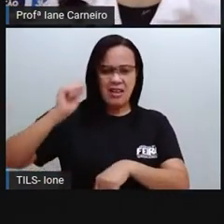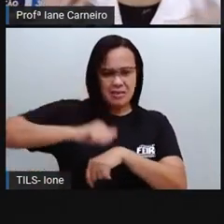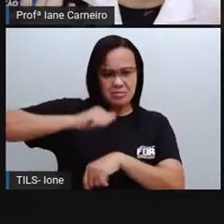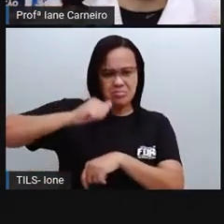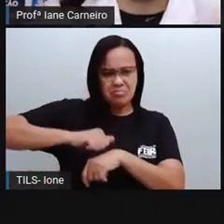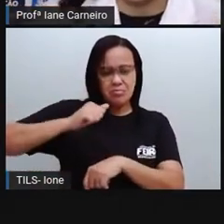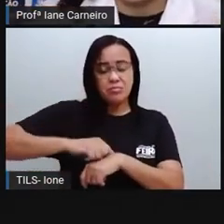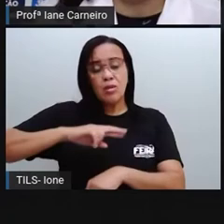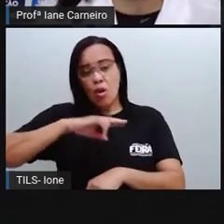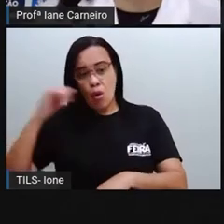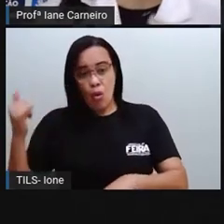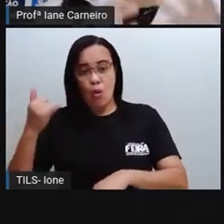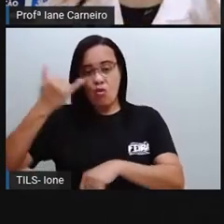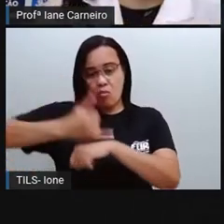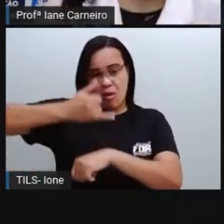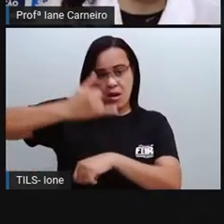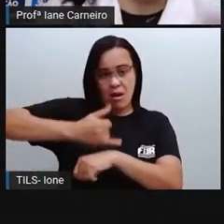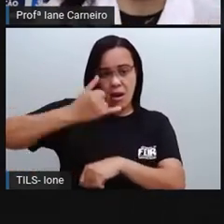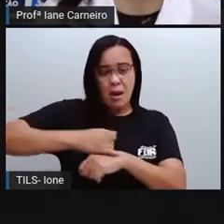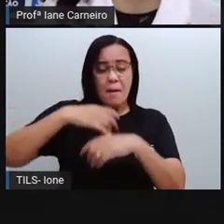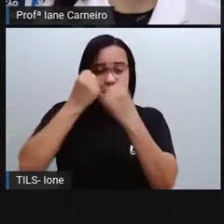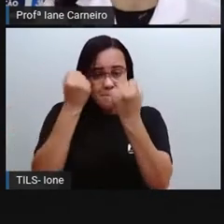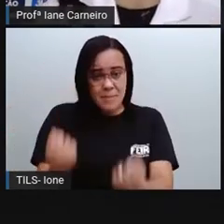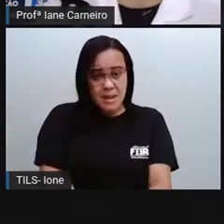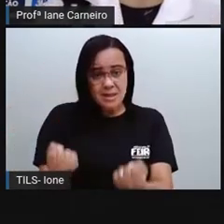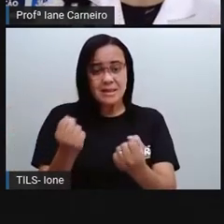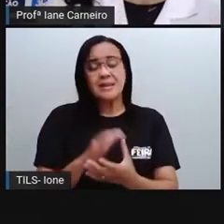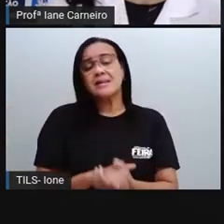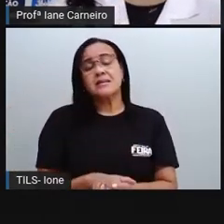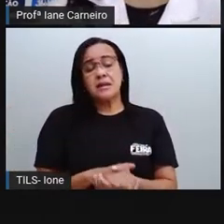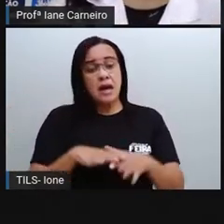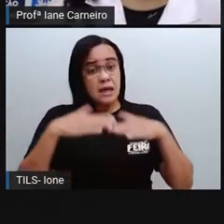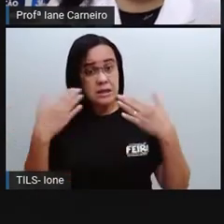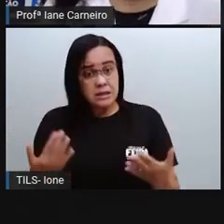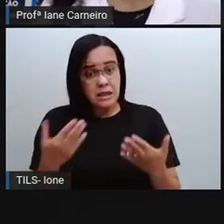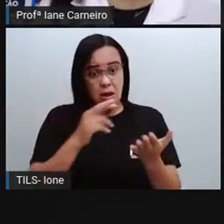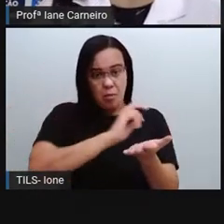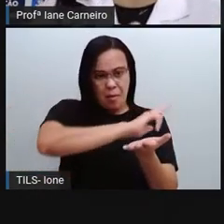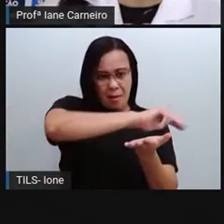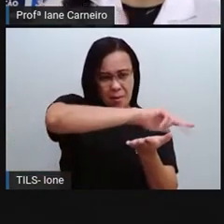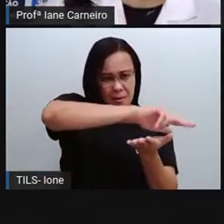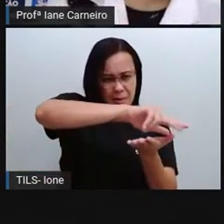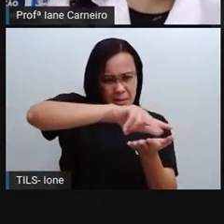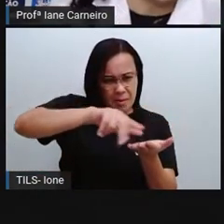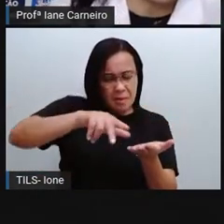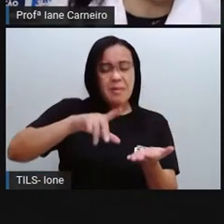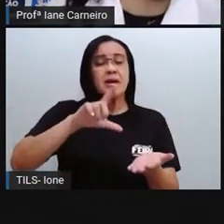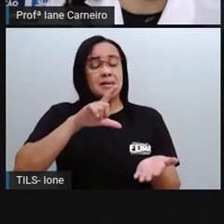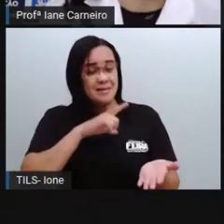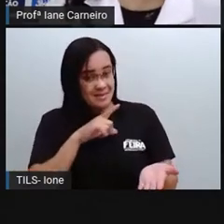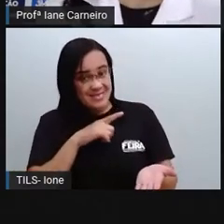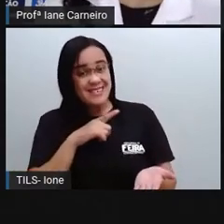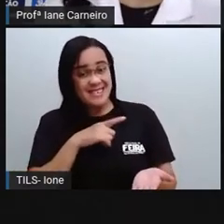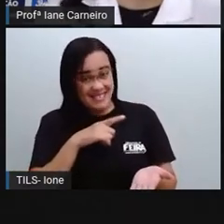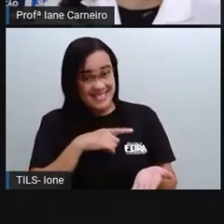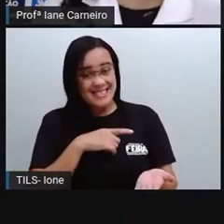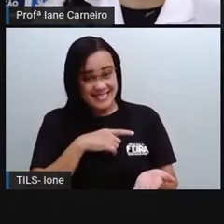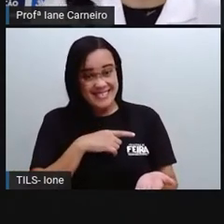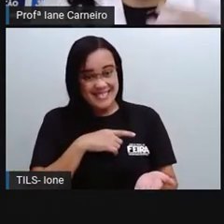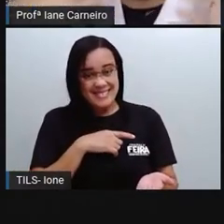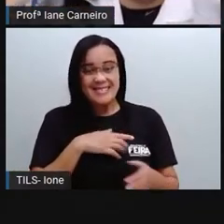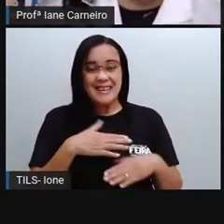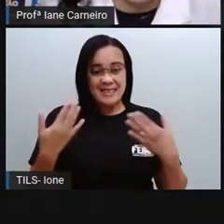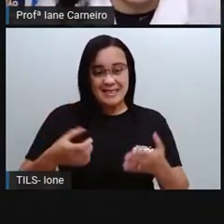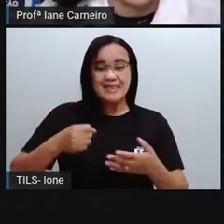metal, também, mais pesada. Então, tem várias vantagens. Uma delas é ser inquebrável também. Tem plásticos